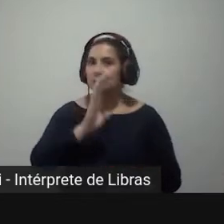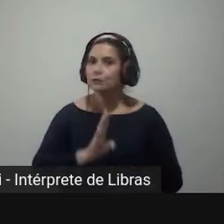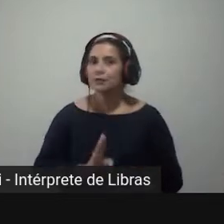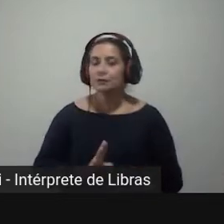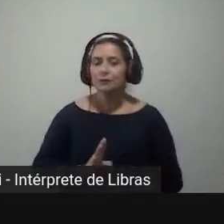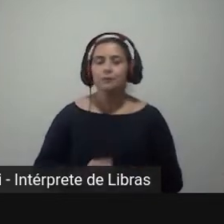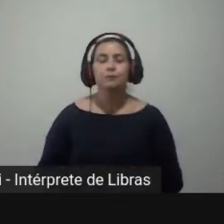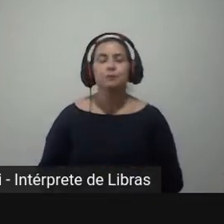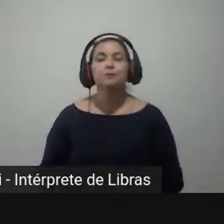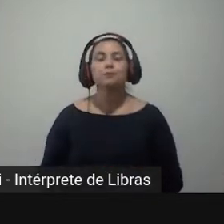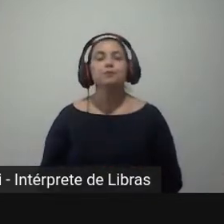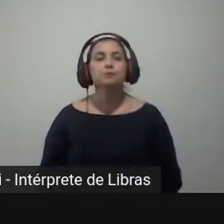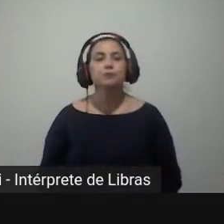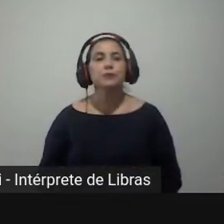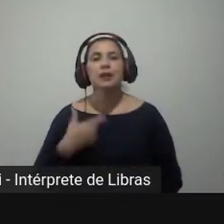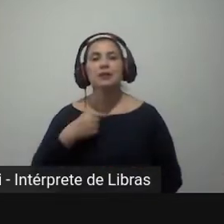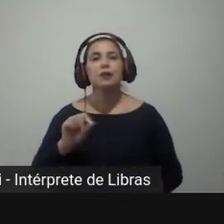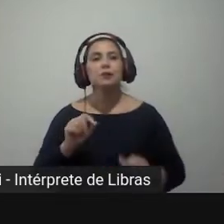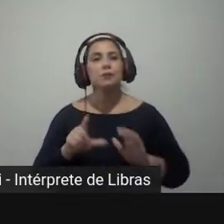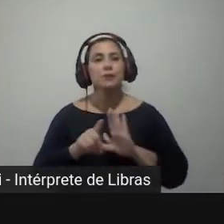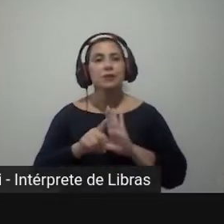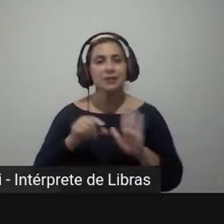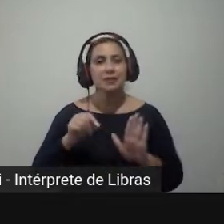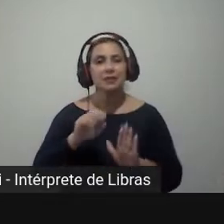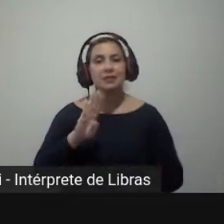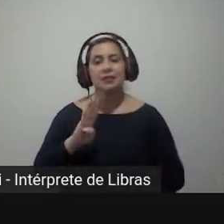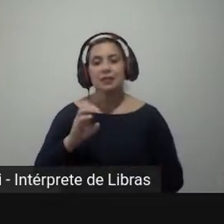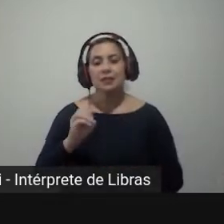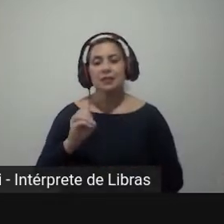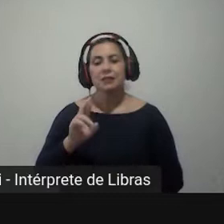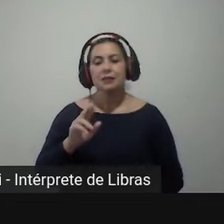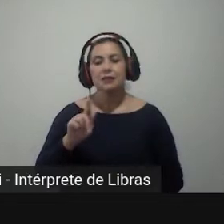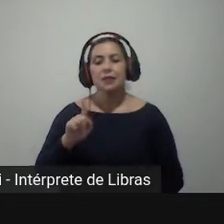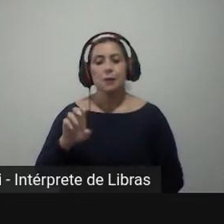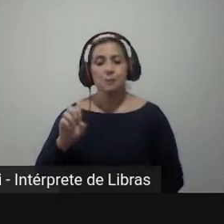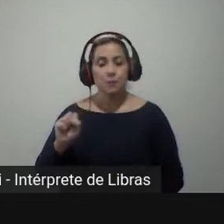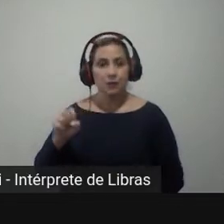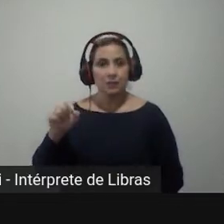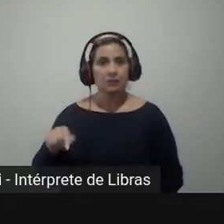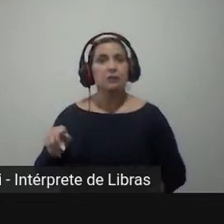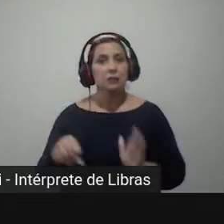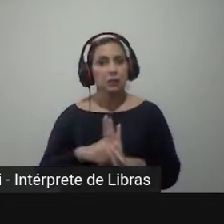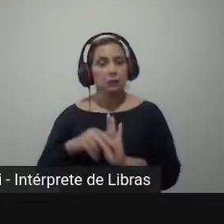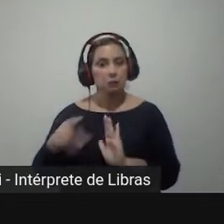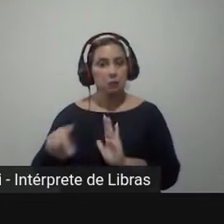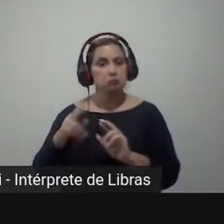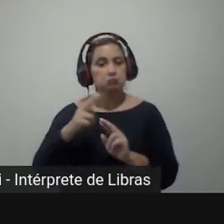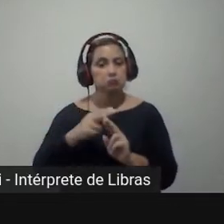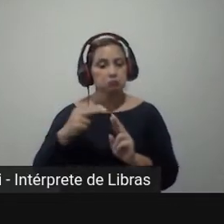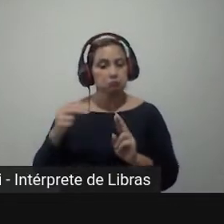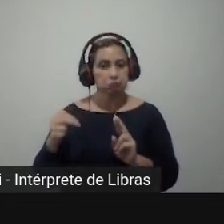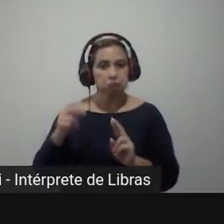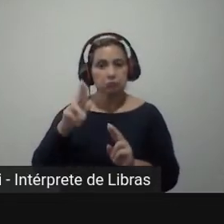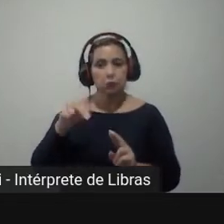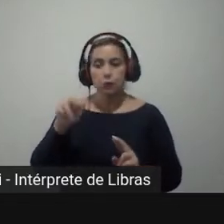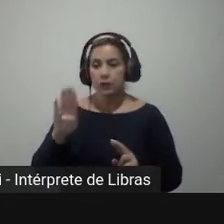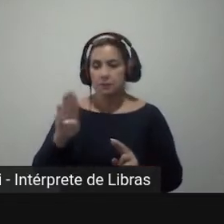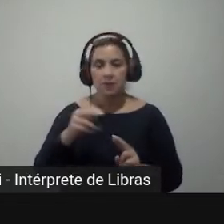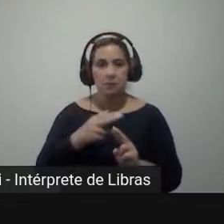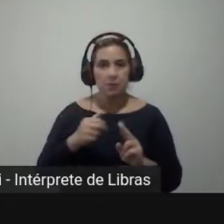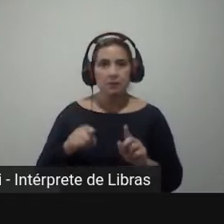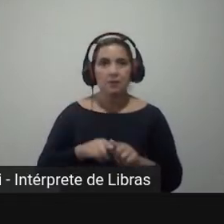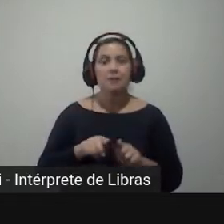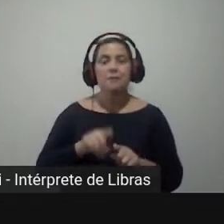Com grande destaque para o André Borges, aqui da UNB, para a Hermínia